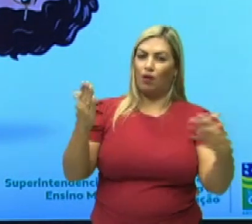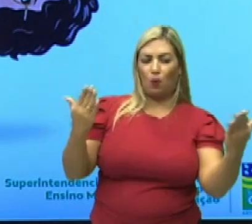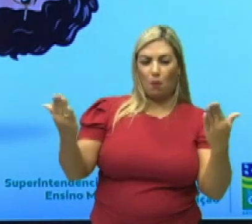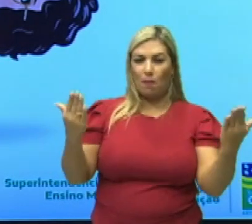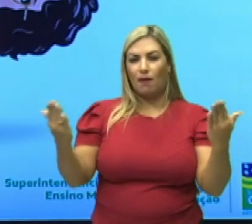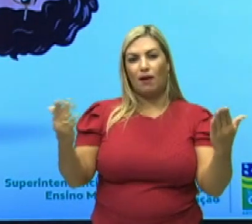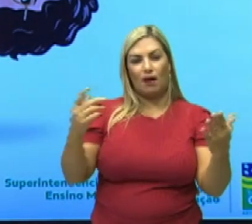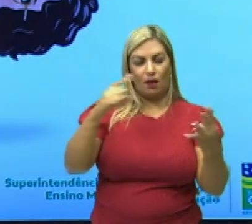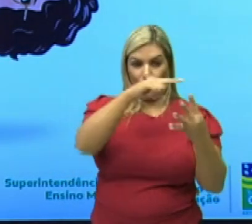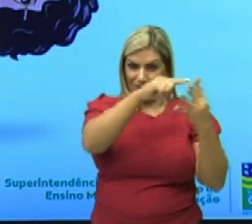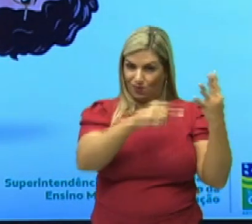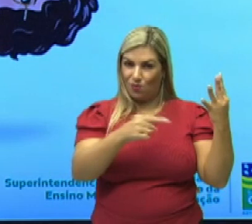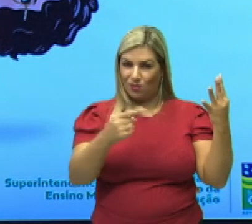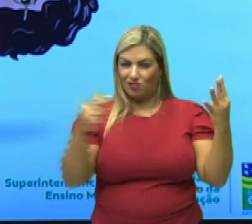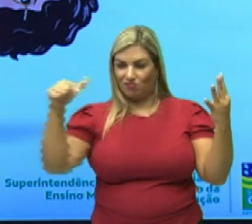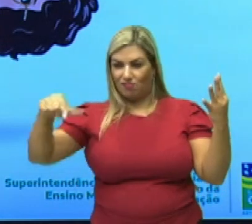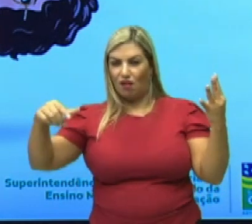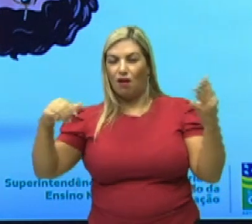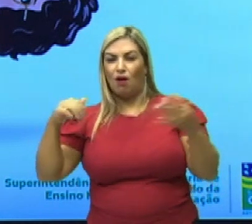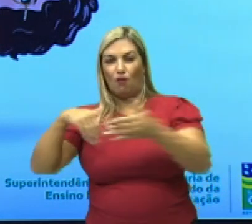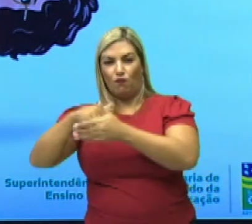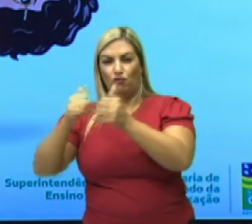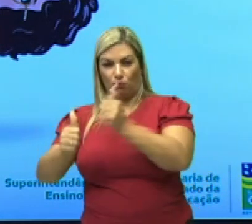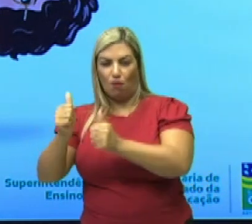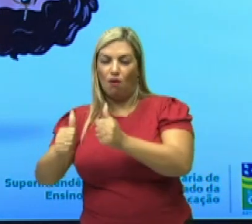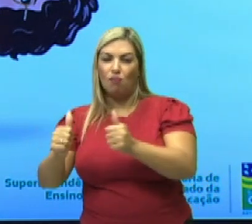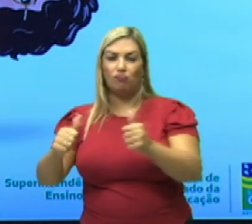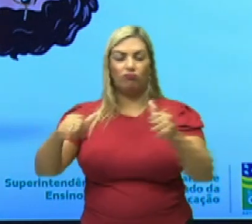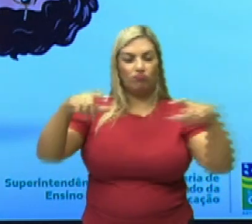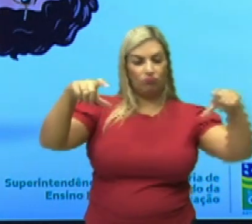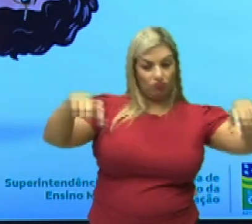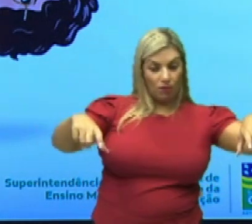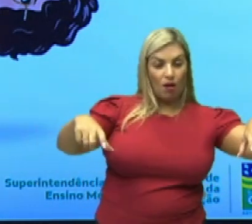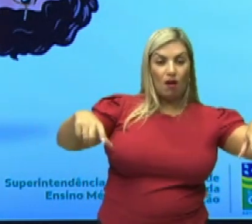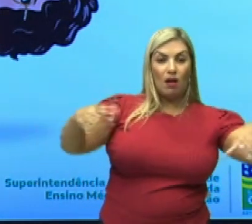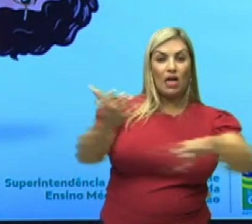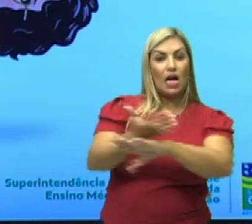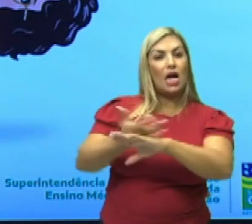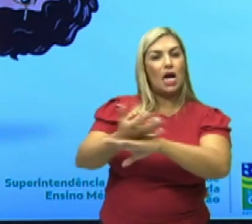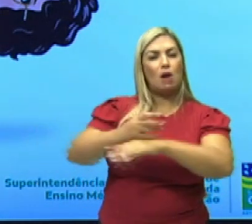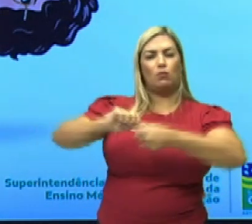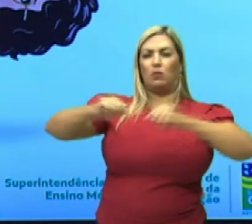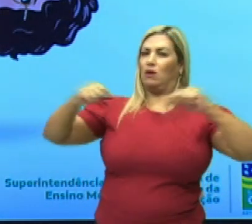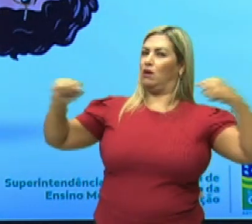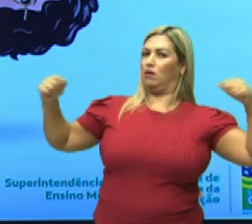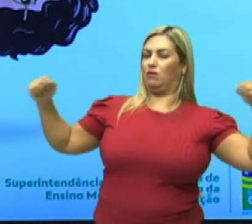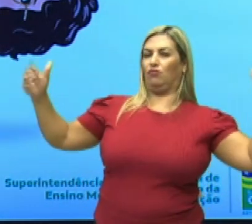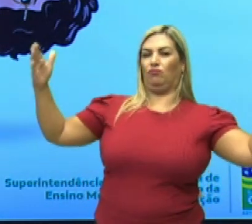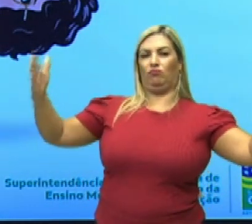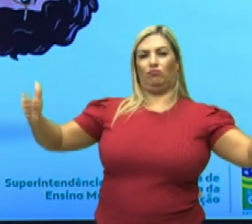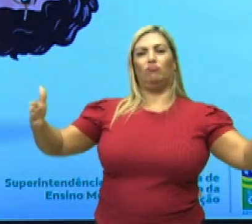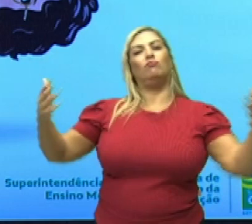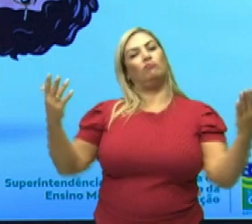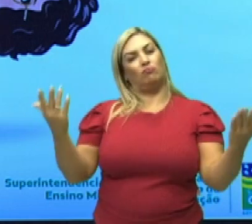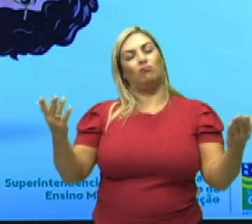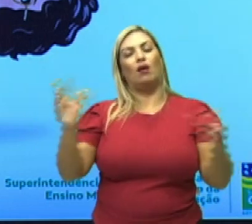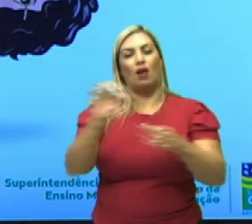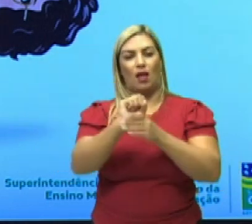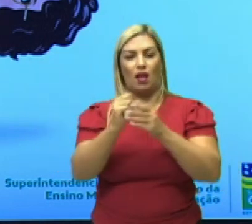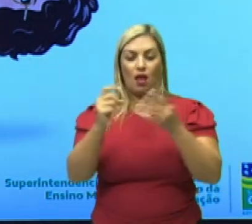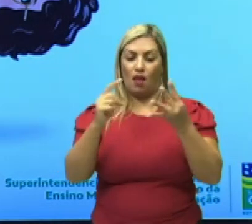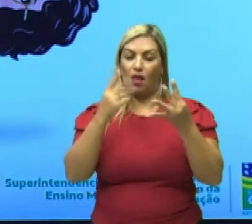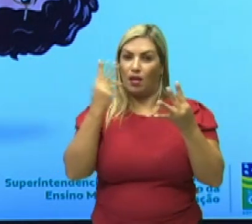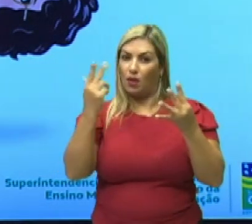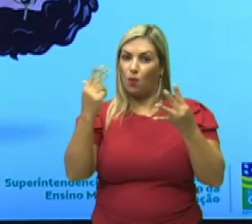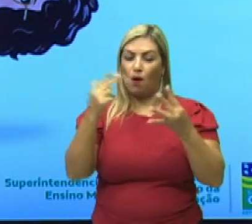comparando com as outras modalidades de quadra, ele é ali, naquele campo retangular, do mesmo tamanho do handball. E